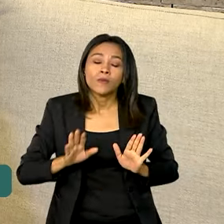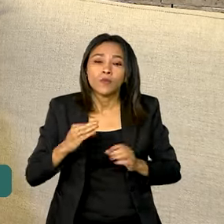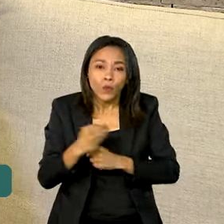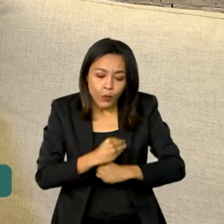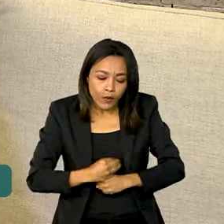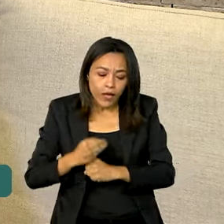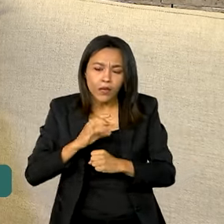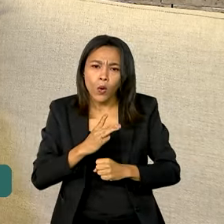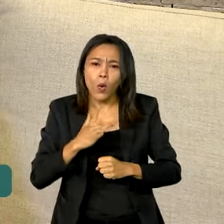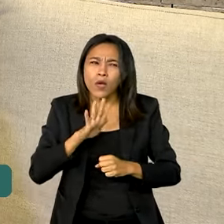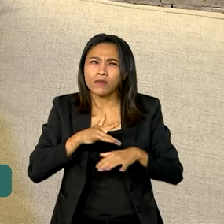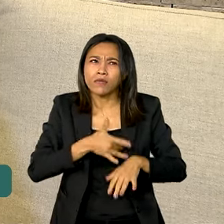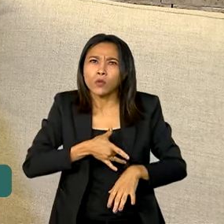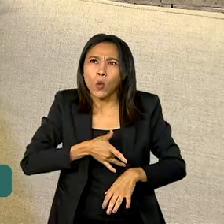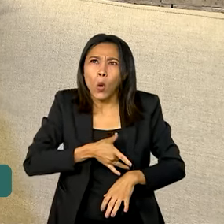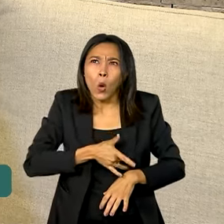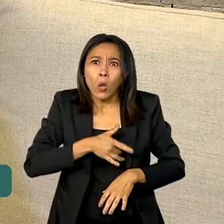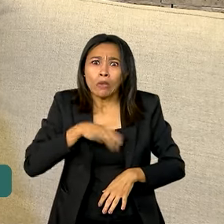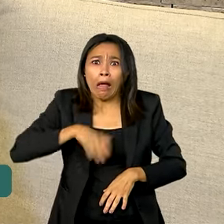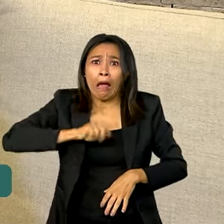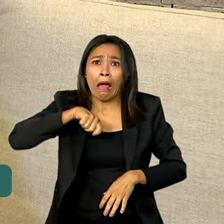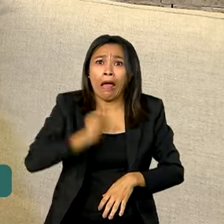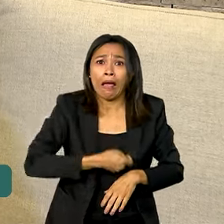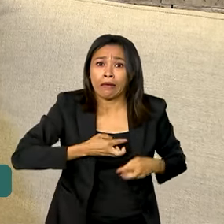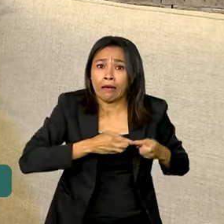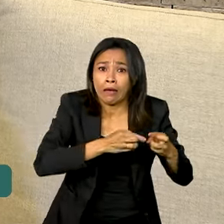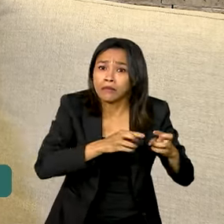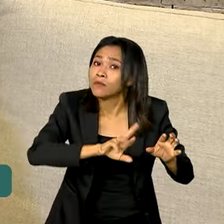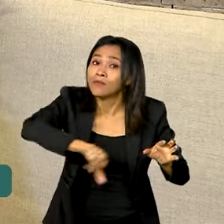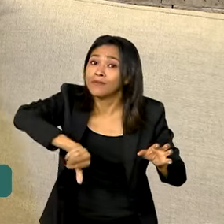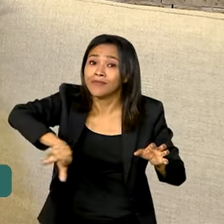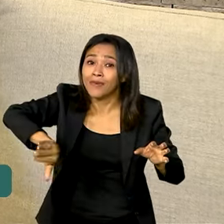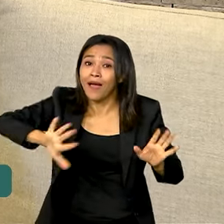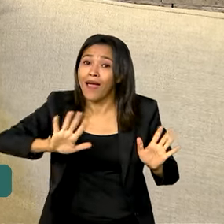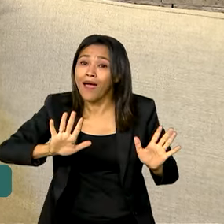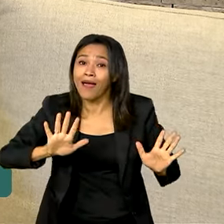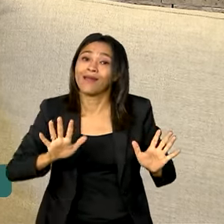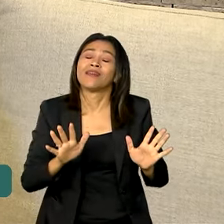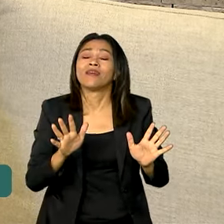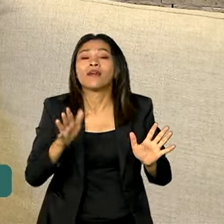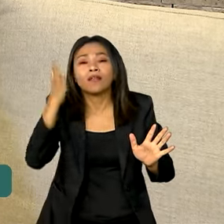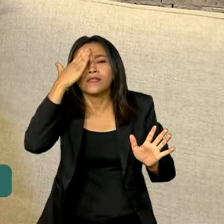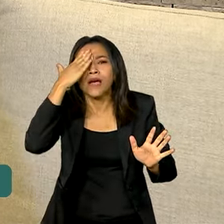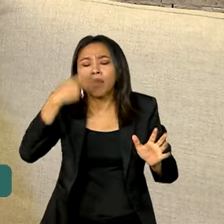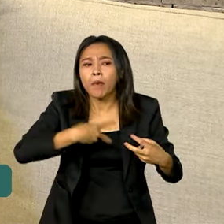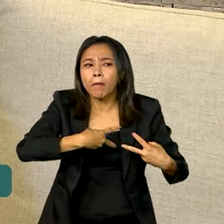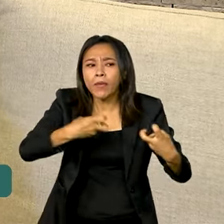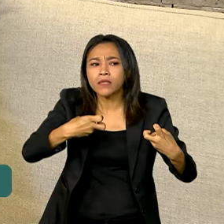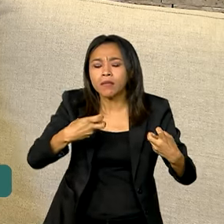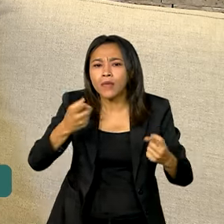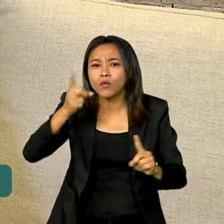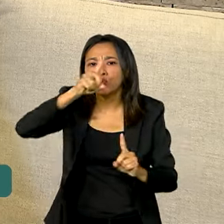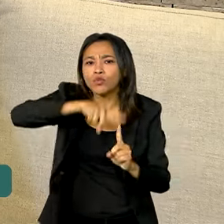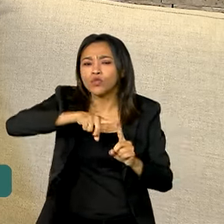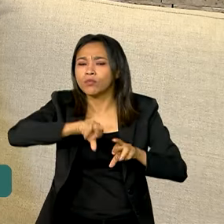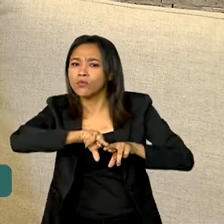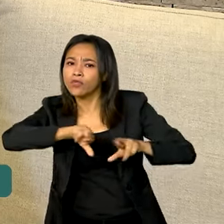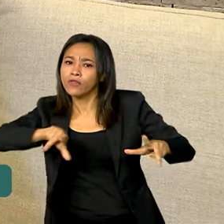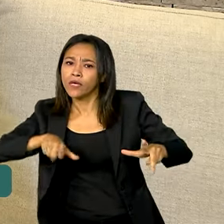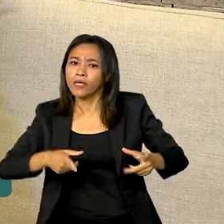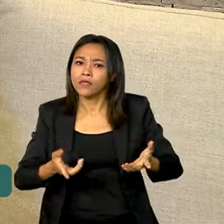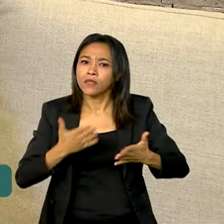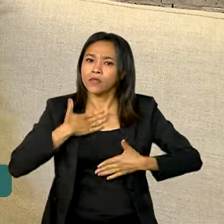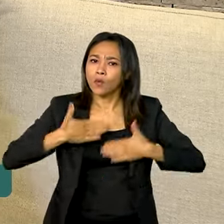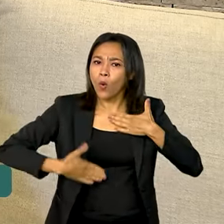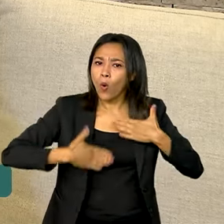ou um nódulo que às vezes não necessariamente é um câncer, um nódulo benigno de mama, que ela saiba identificar essas coisas no próprio corpo,